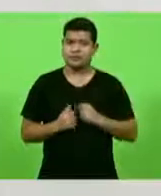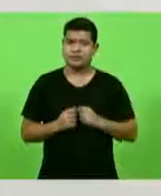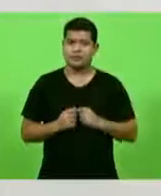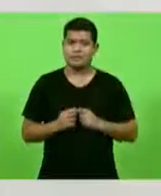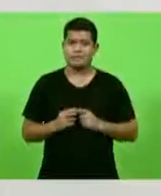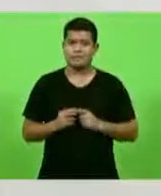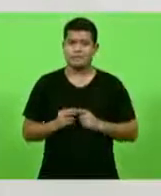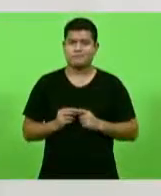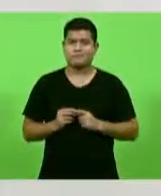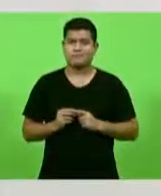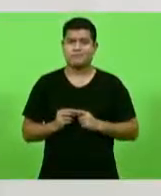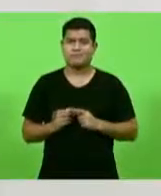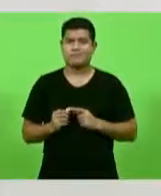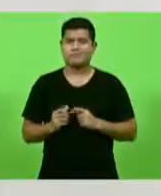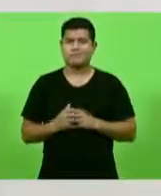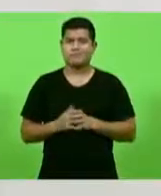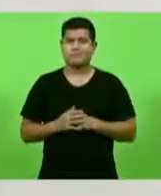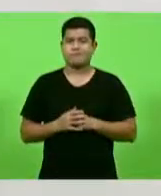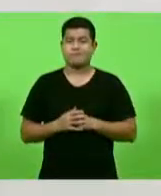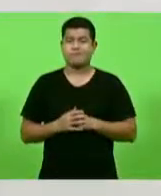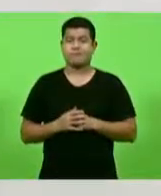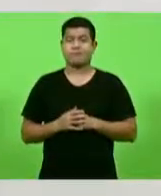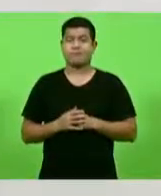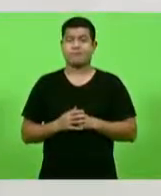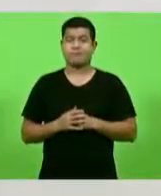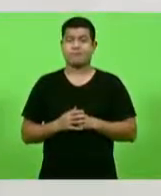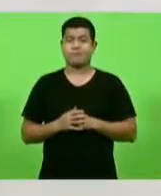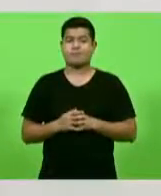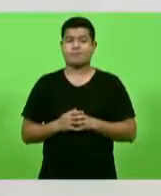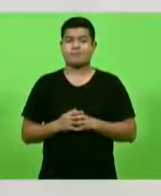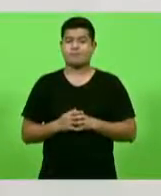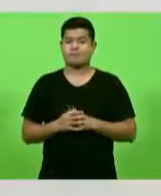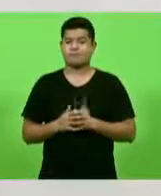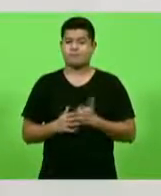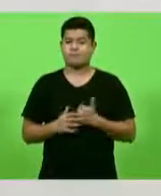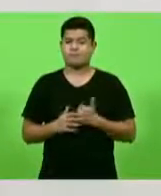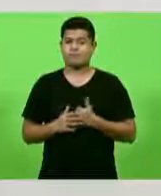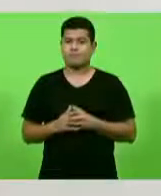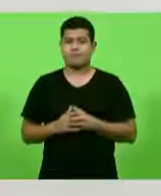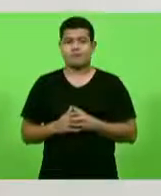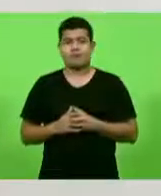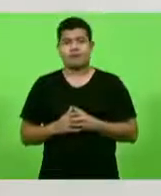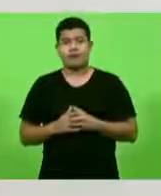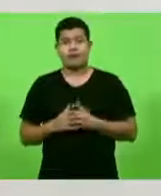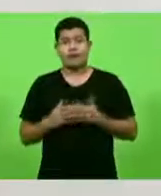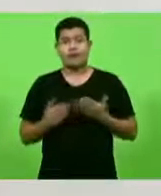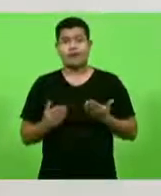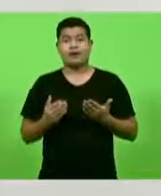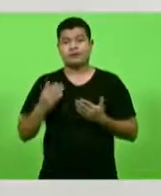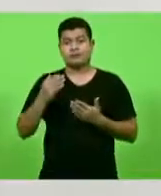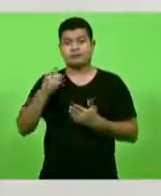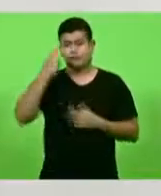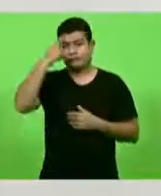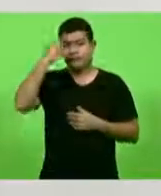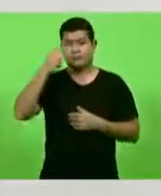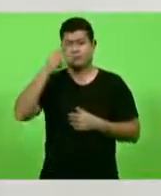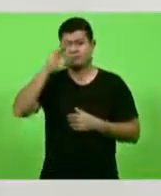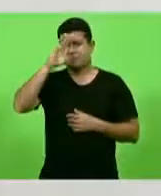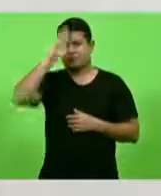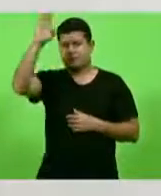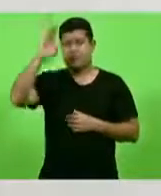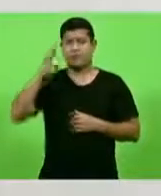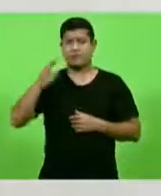Deputados, uma das principais funções de um deputado é